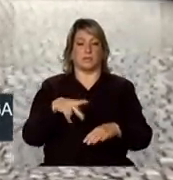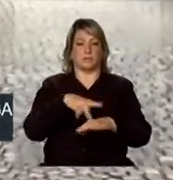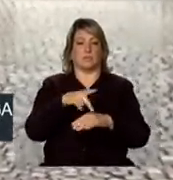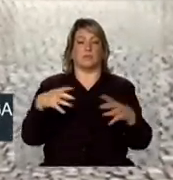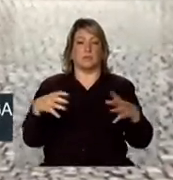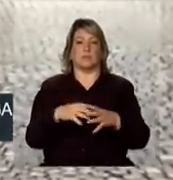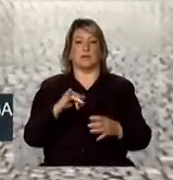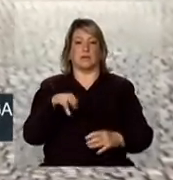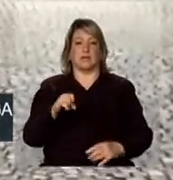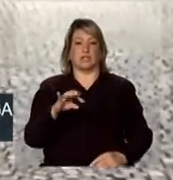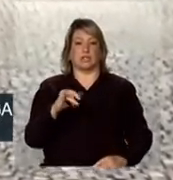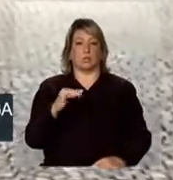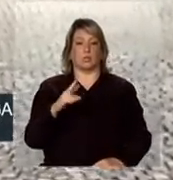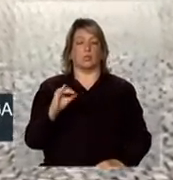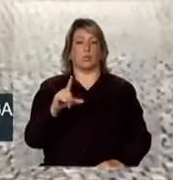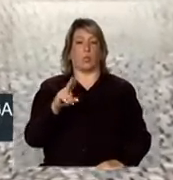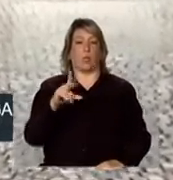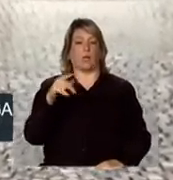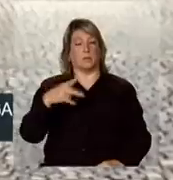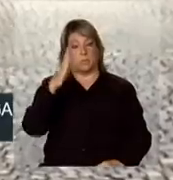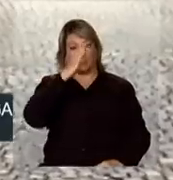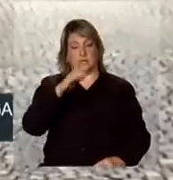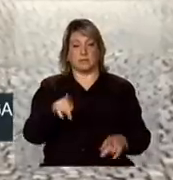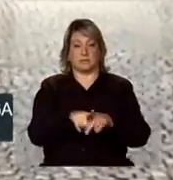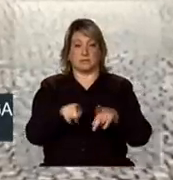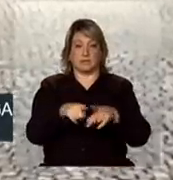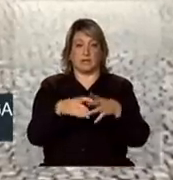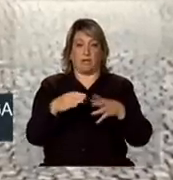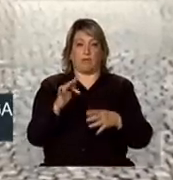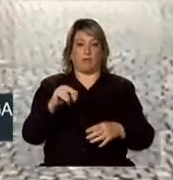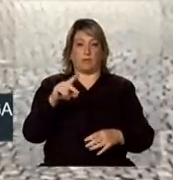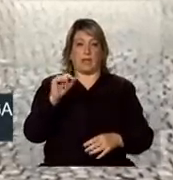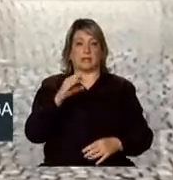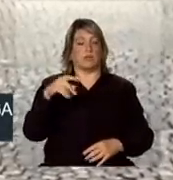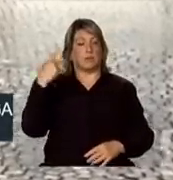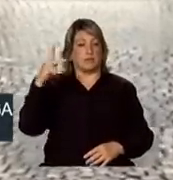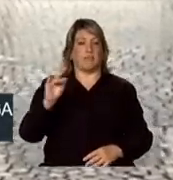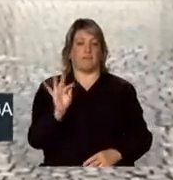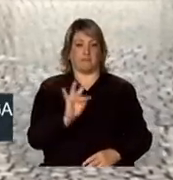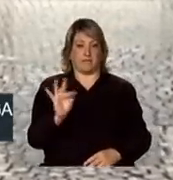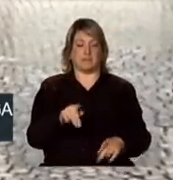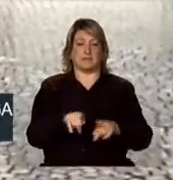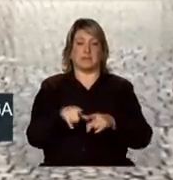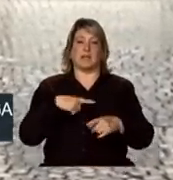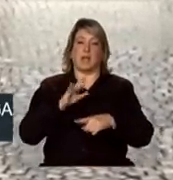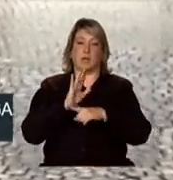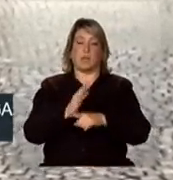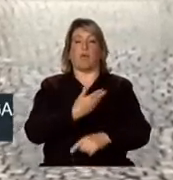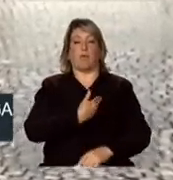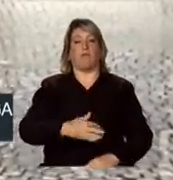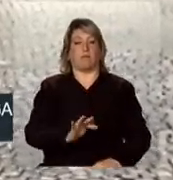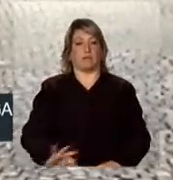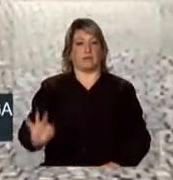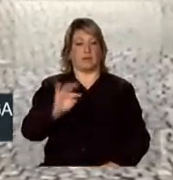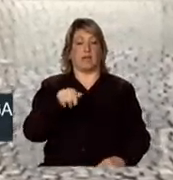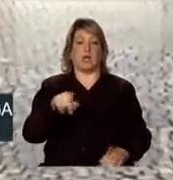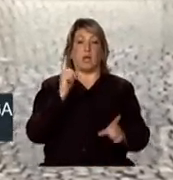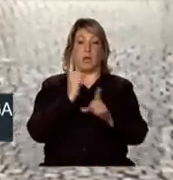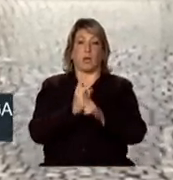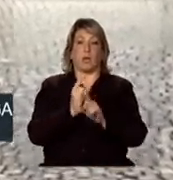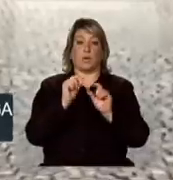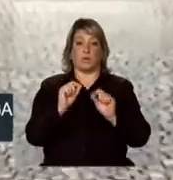Lula do Brasil e pela Fundação Jean Jouret da França e tem o apoio do governo federal. O encontro